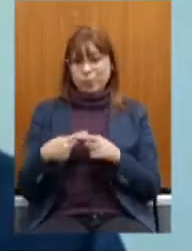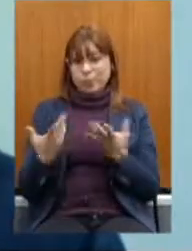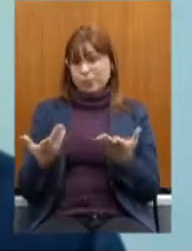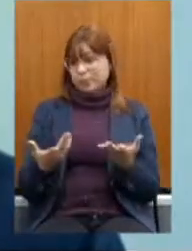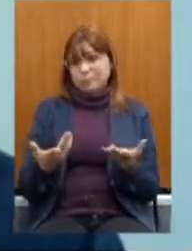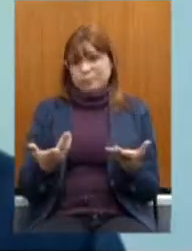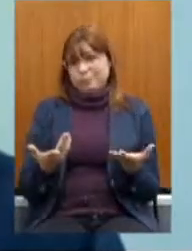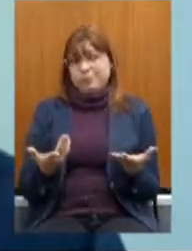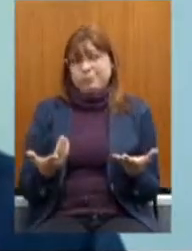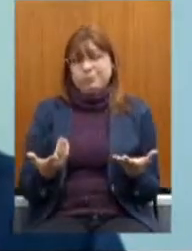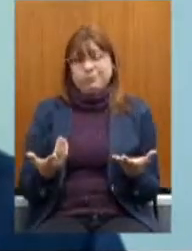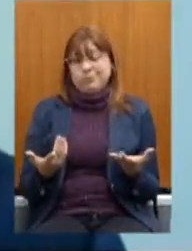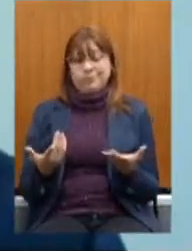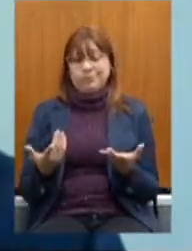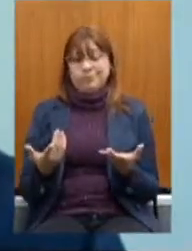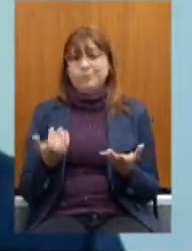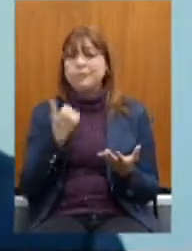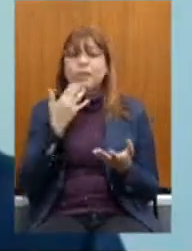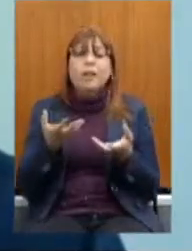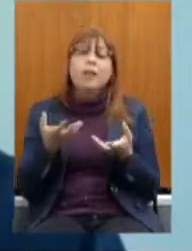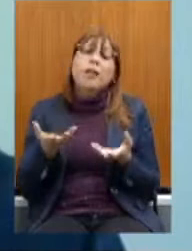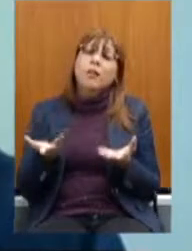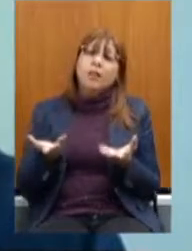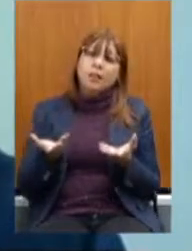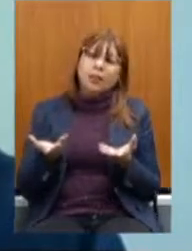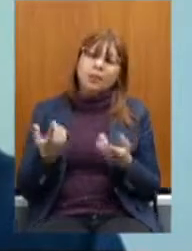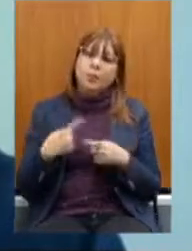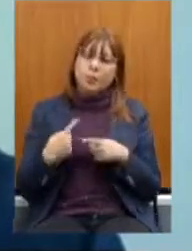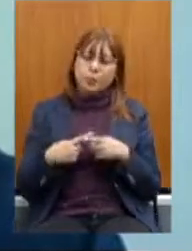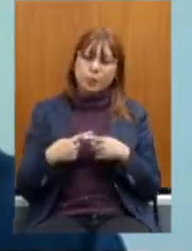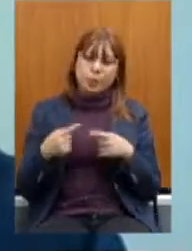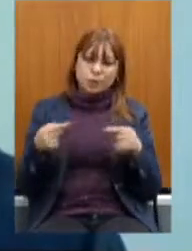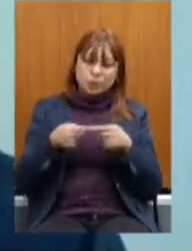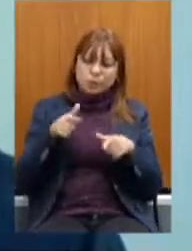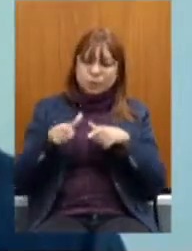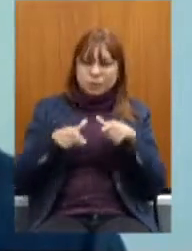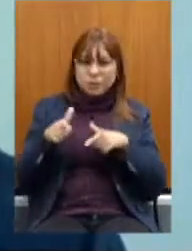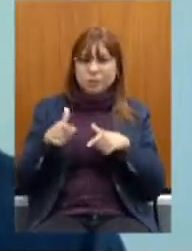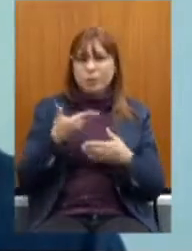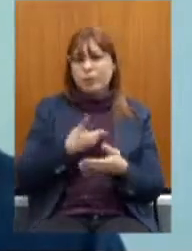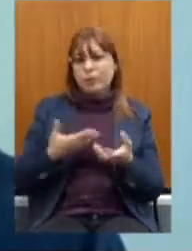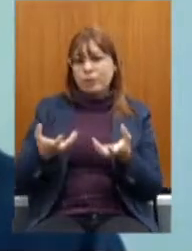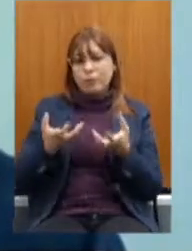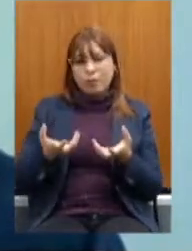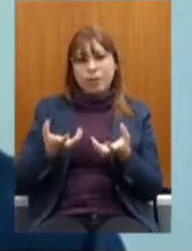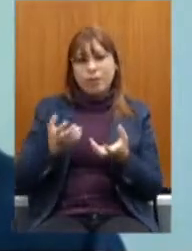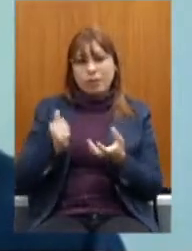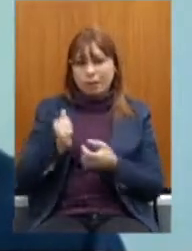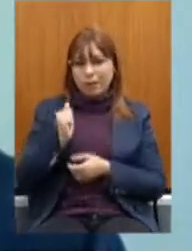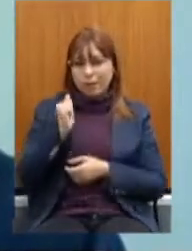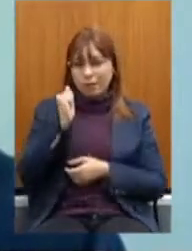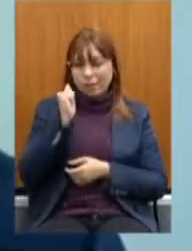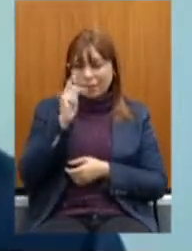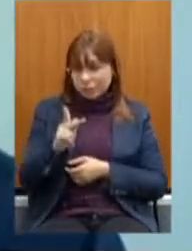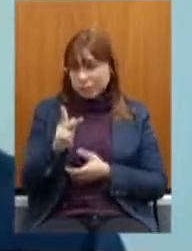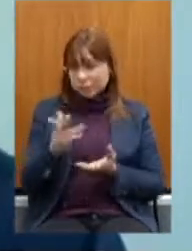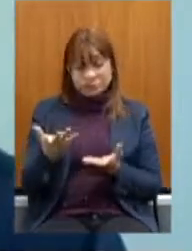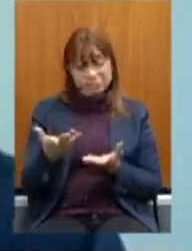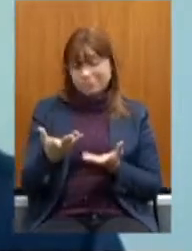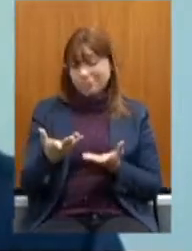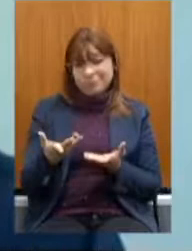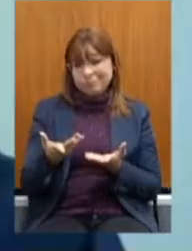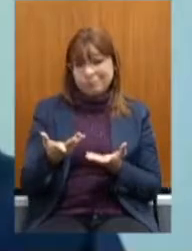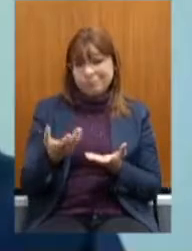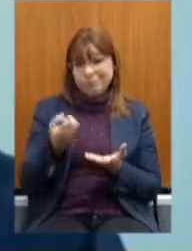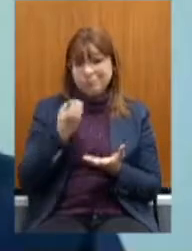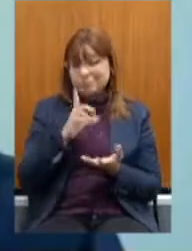Precarizado A metodologia Que o governo Quer utilizar Para a aposentadoria Não faz Muito sentido E